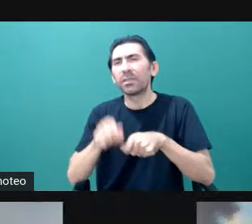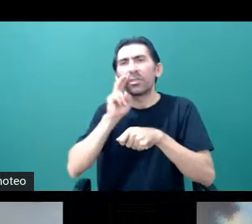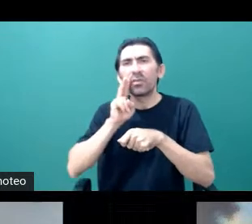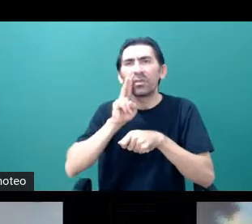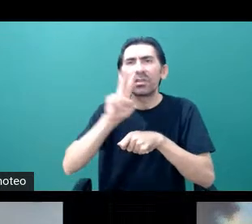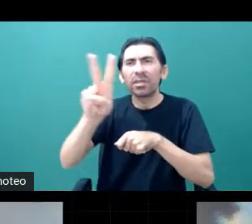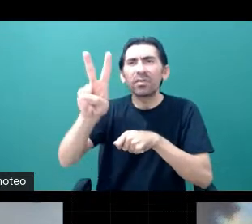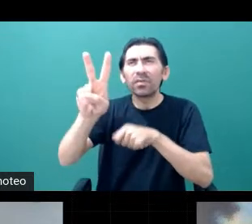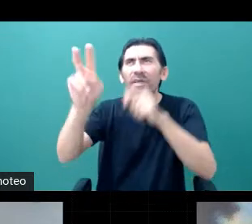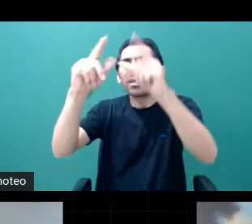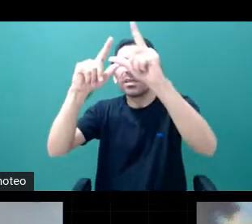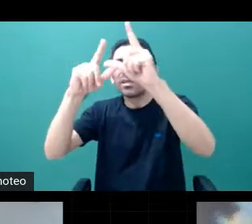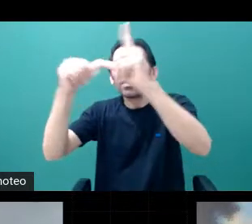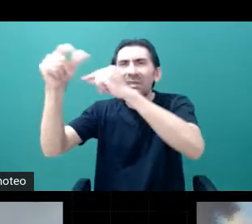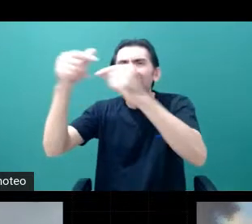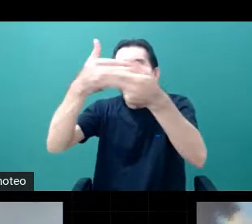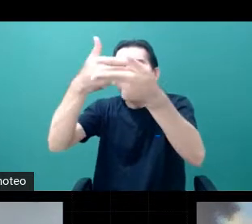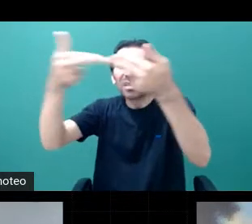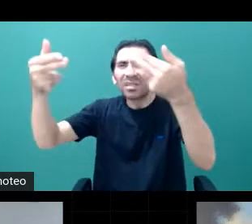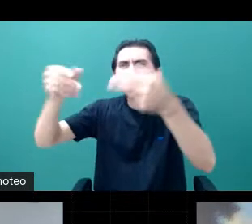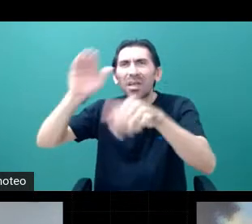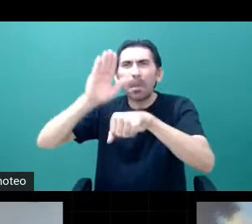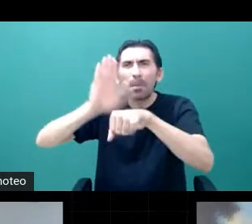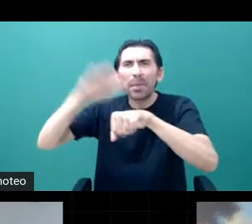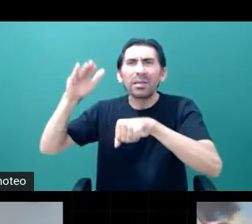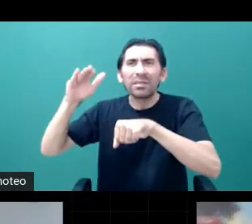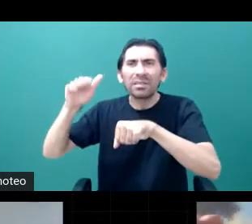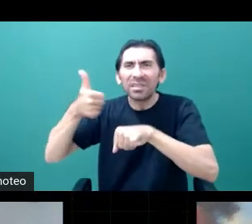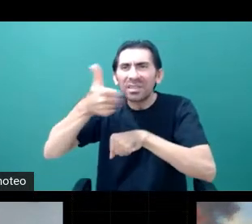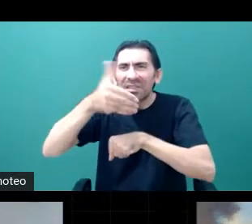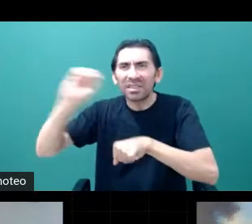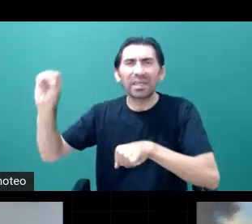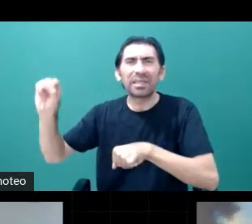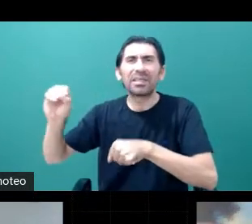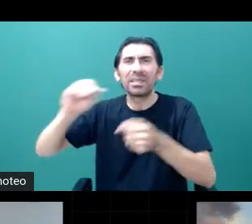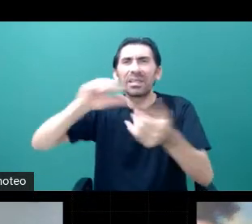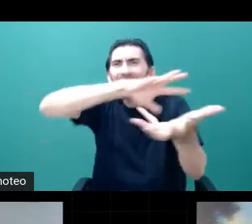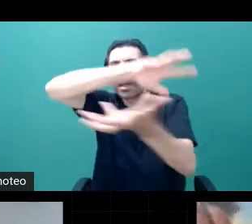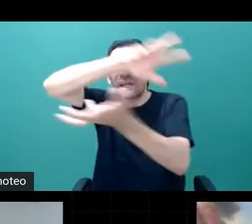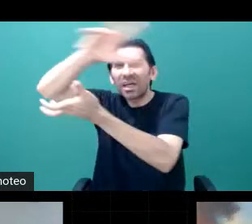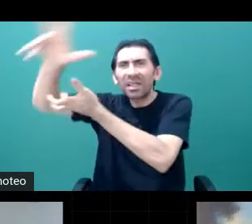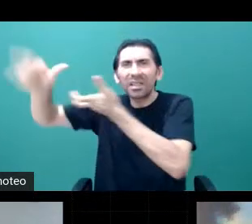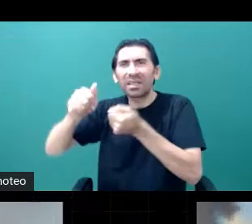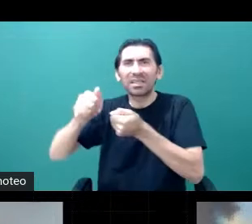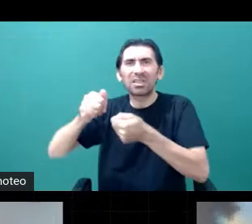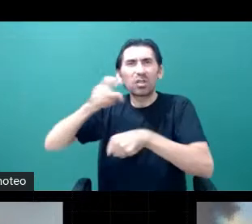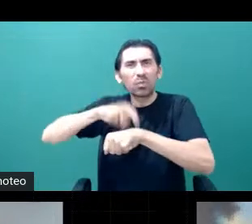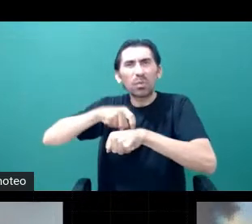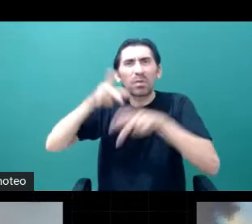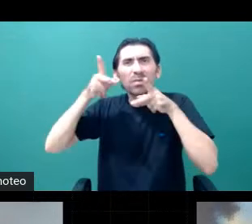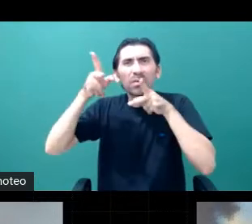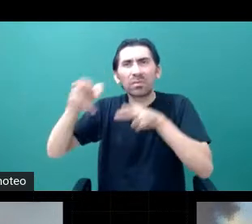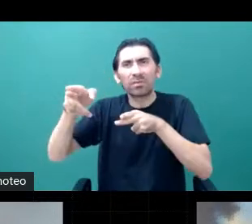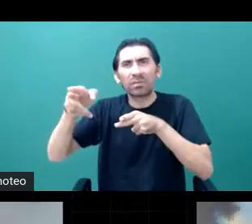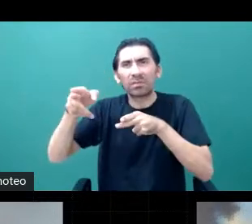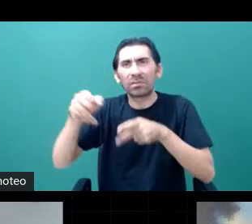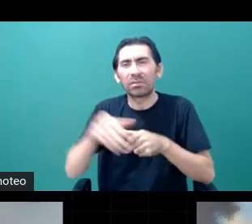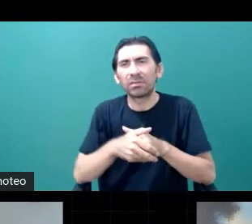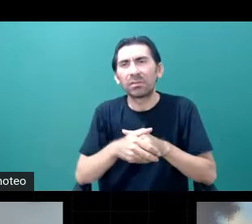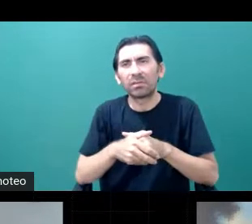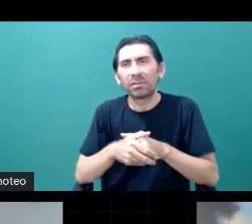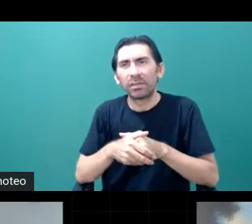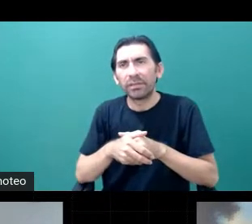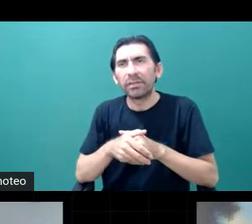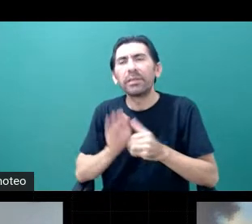ele vai poder observar mais de 100 galáxias simultaneamente. Então, você não observa uma por uma, você observa várias delas. E,